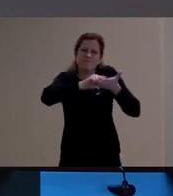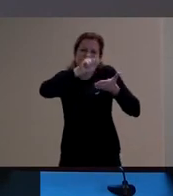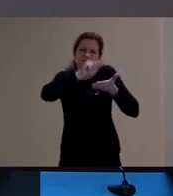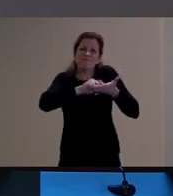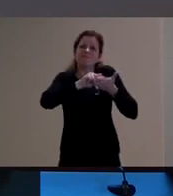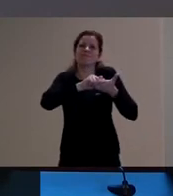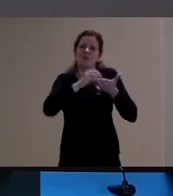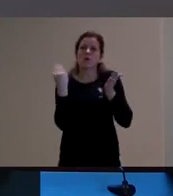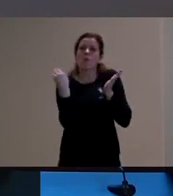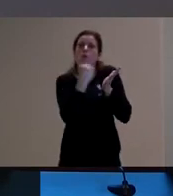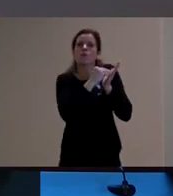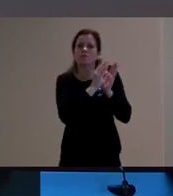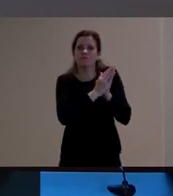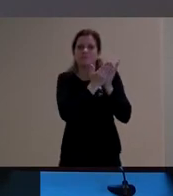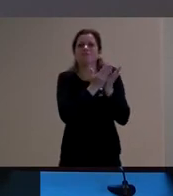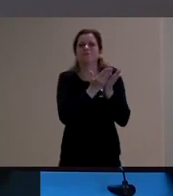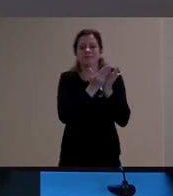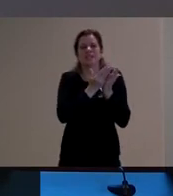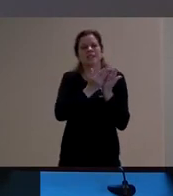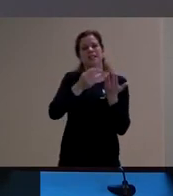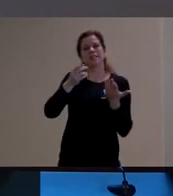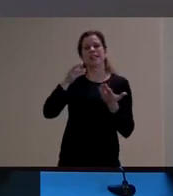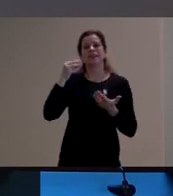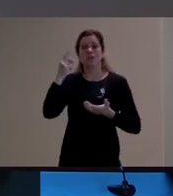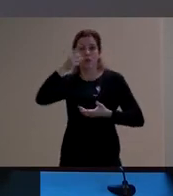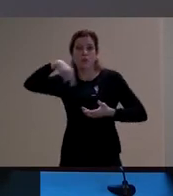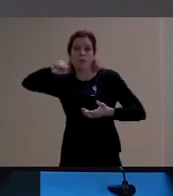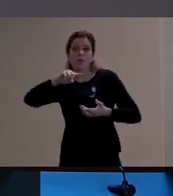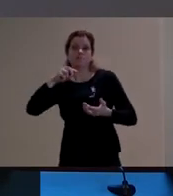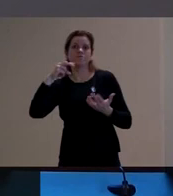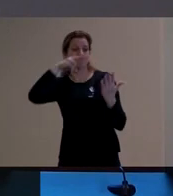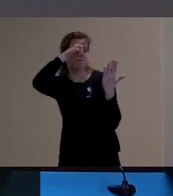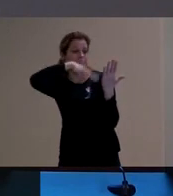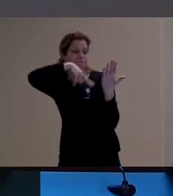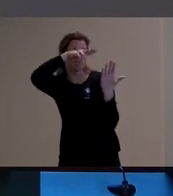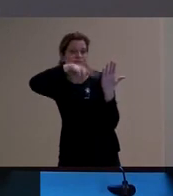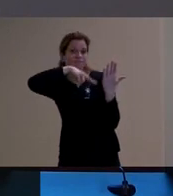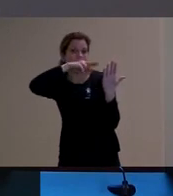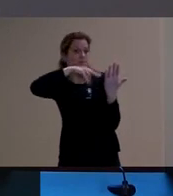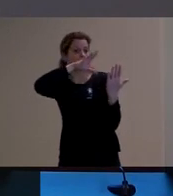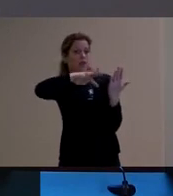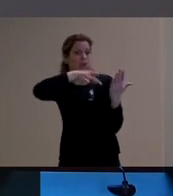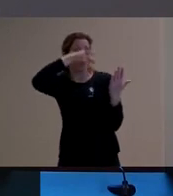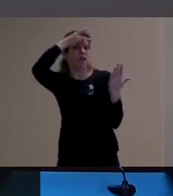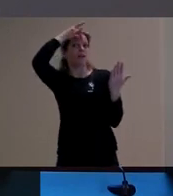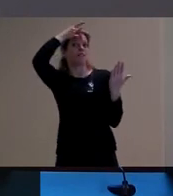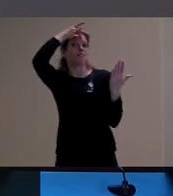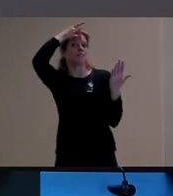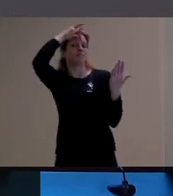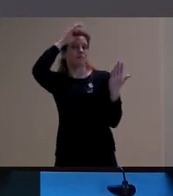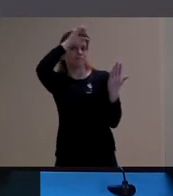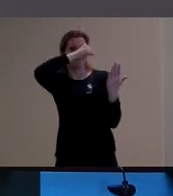né ao ler ou narrar essa experiência também possa ampliar a nossa própria experiência